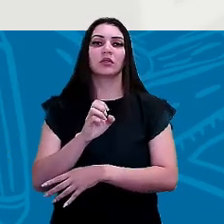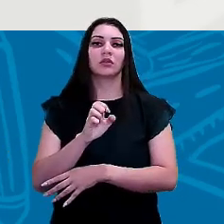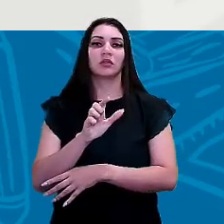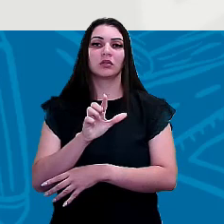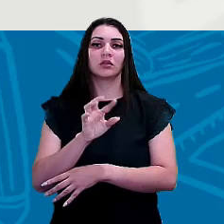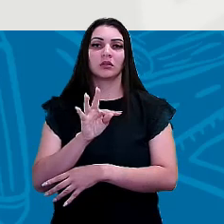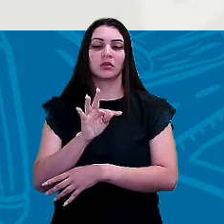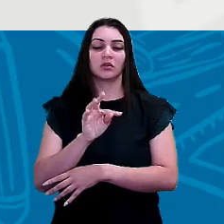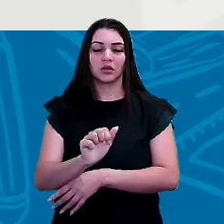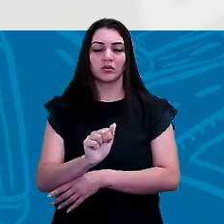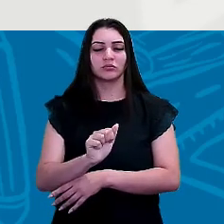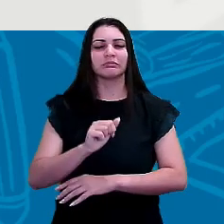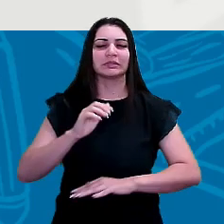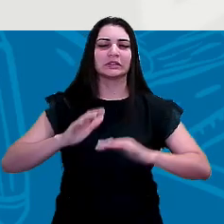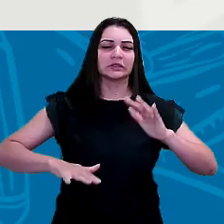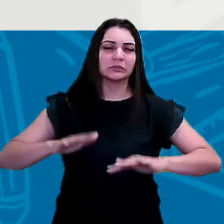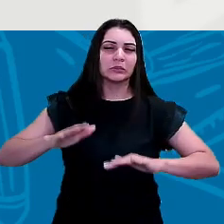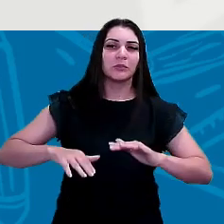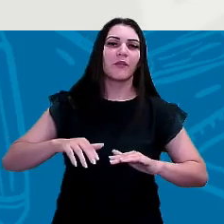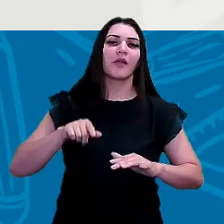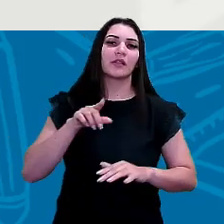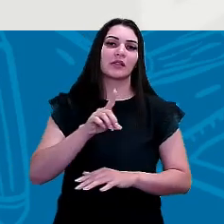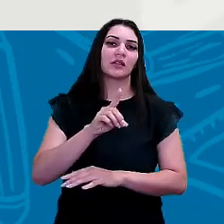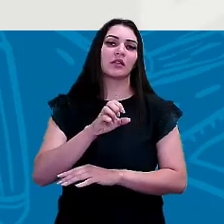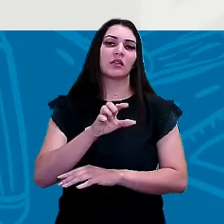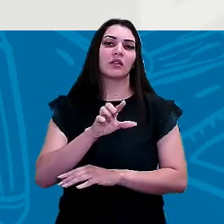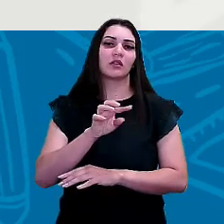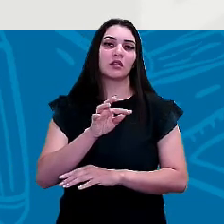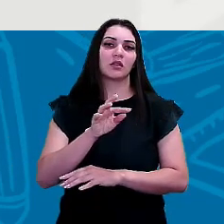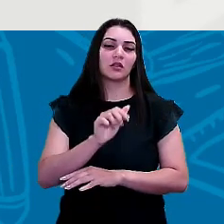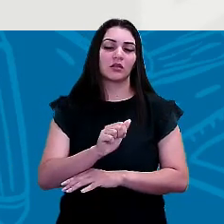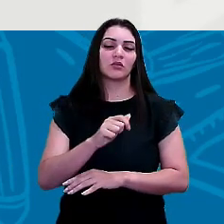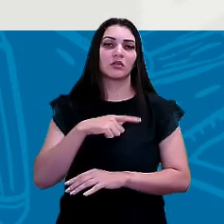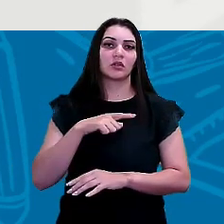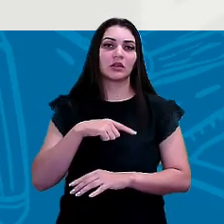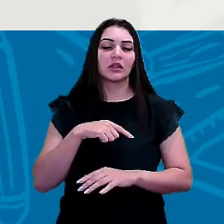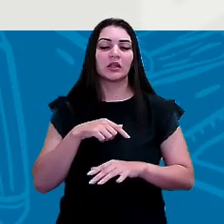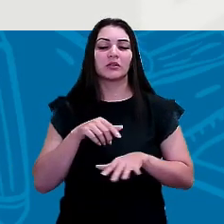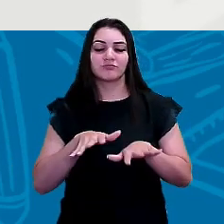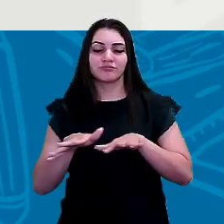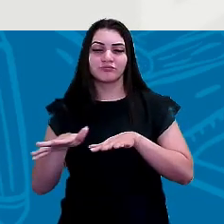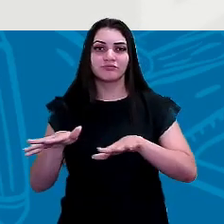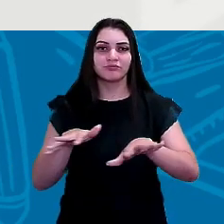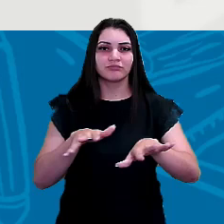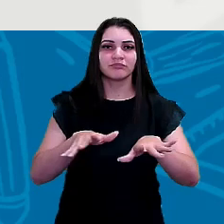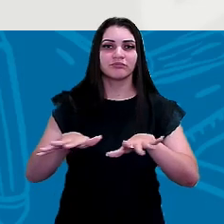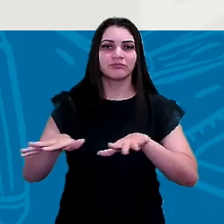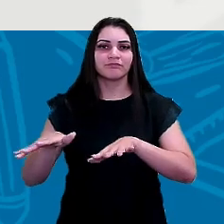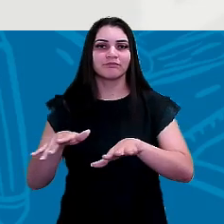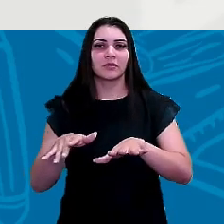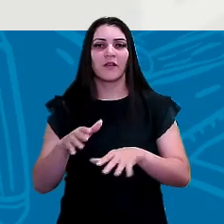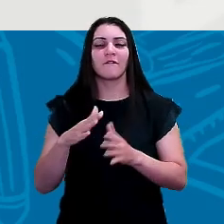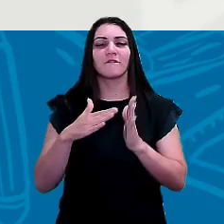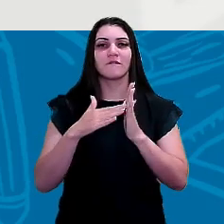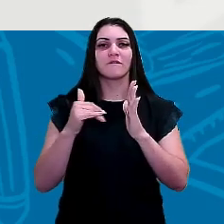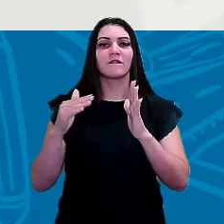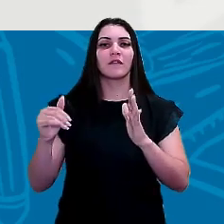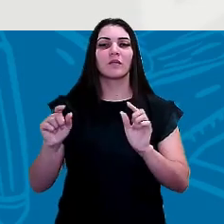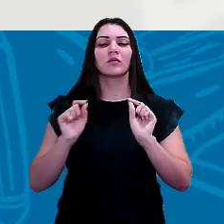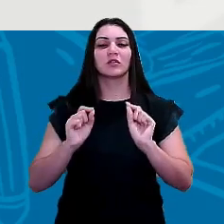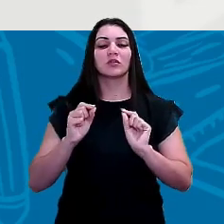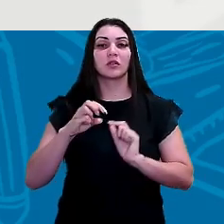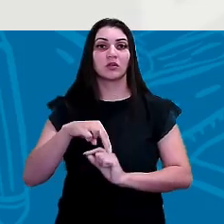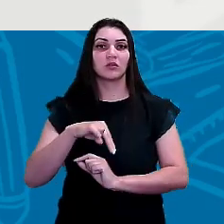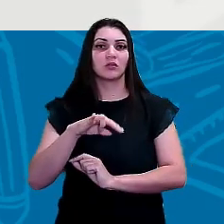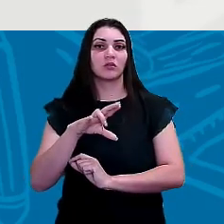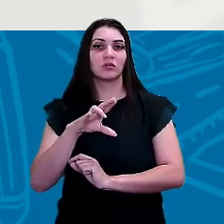nesse delta né? como o rio se espalha há um grande acúmulo também de sedimento né? um dos deltas famosos né? delta do nilo que